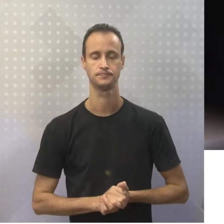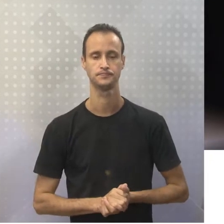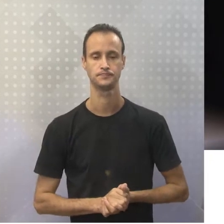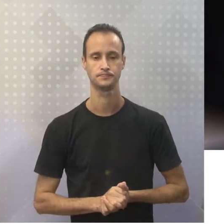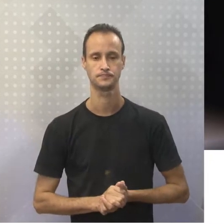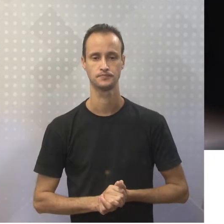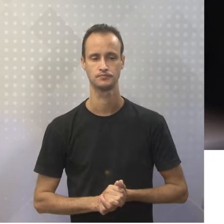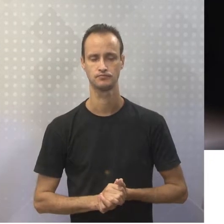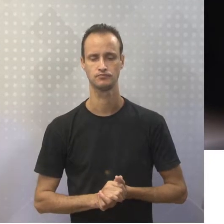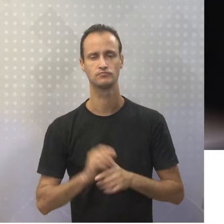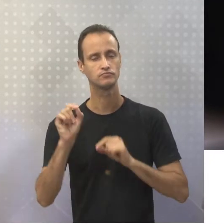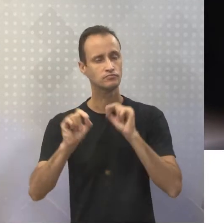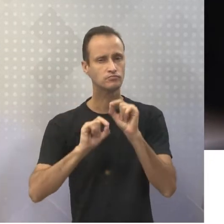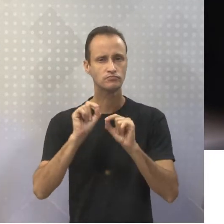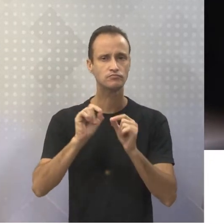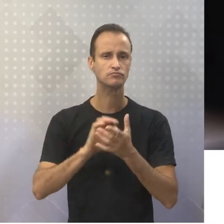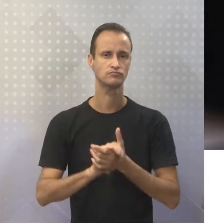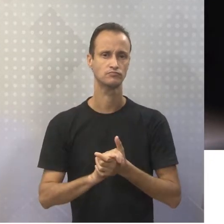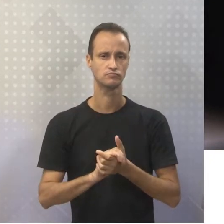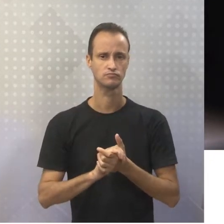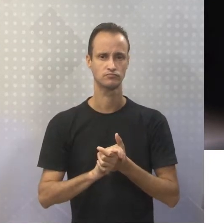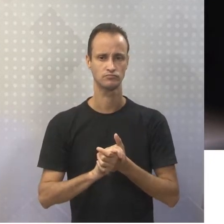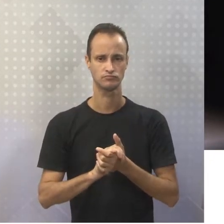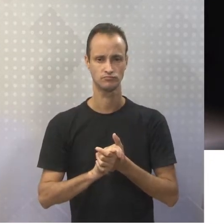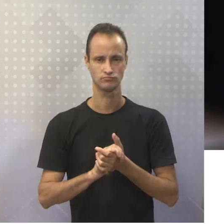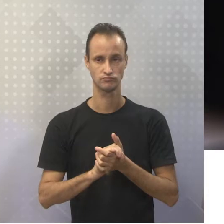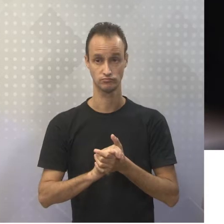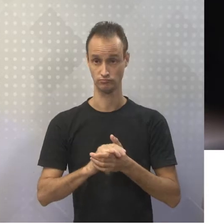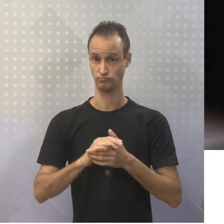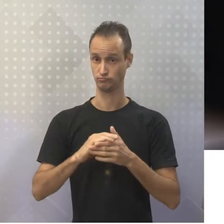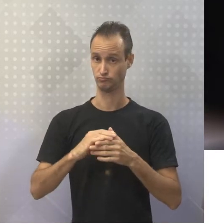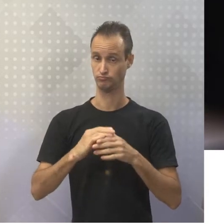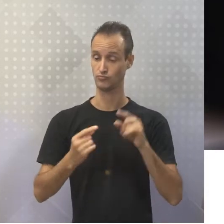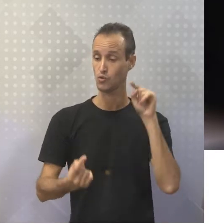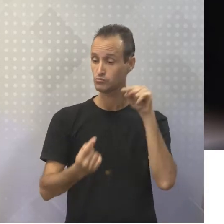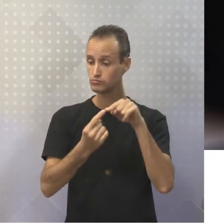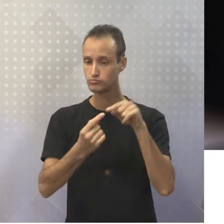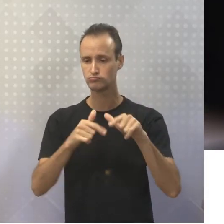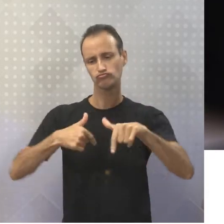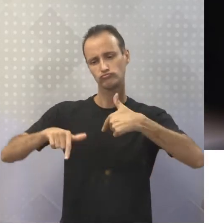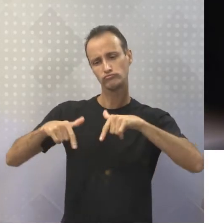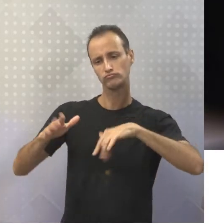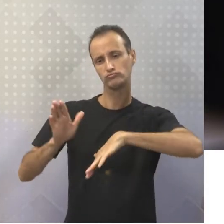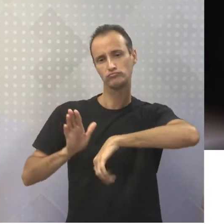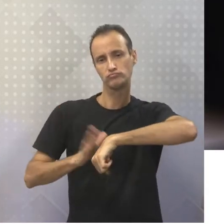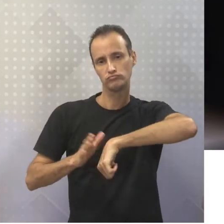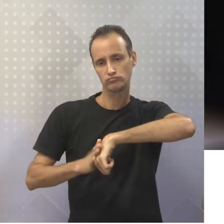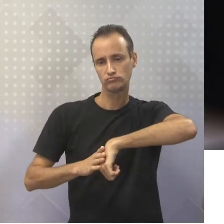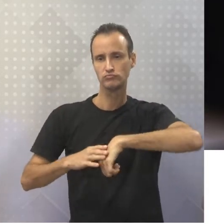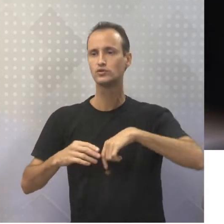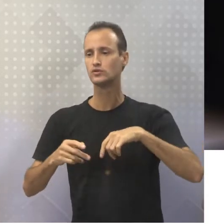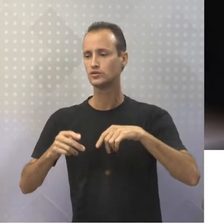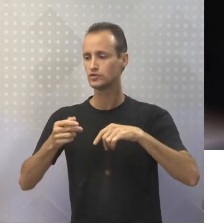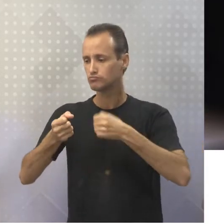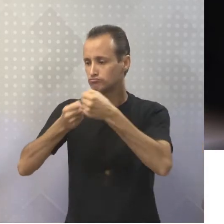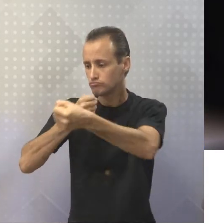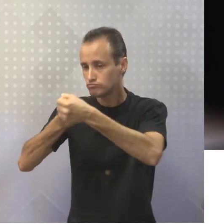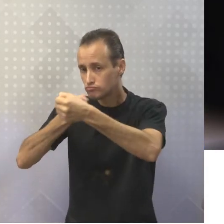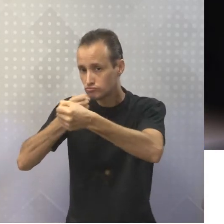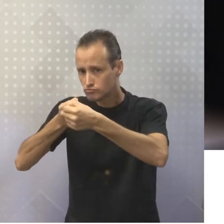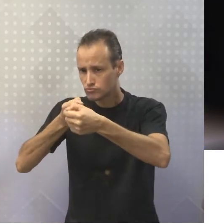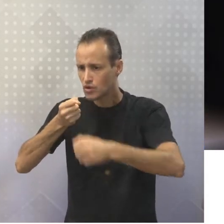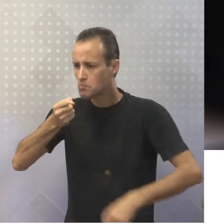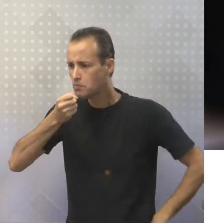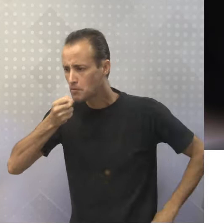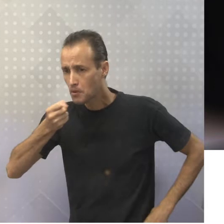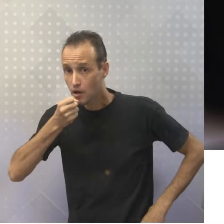É o produto, portanto, da atividade do repórter. Em geral, seguem as formas usuais as variedades urbanas